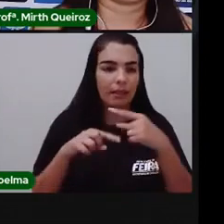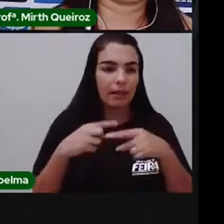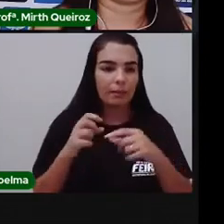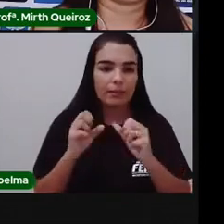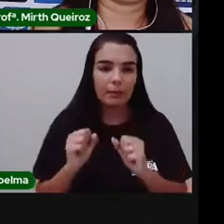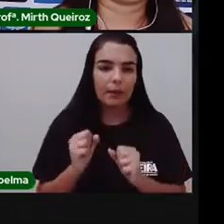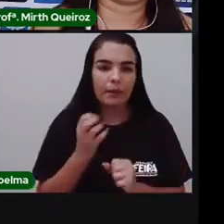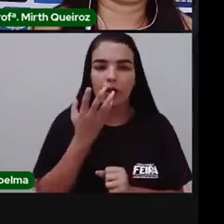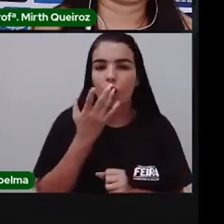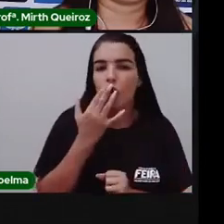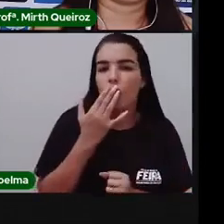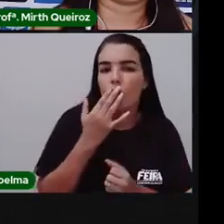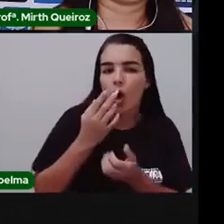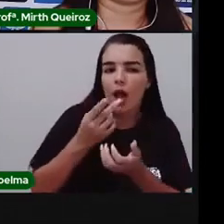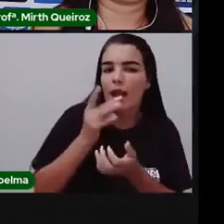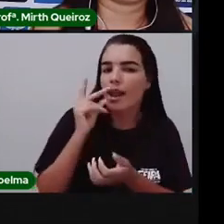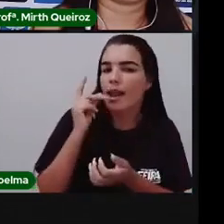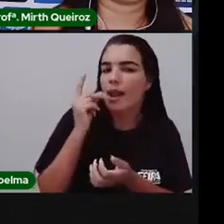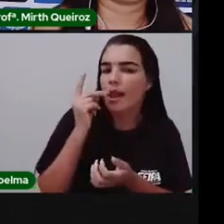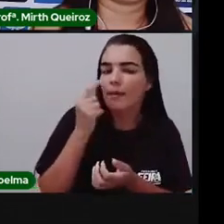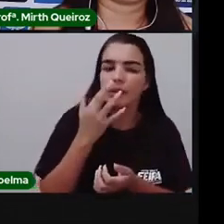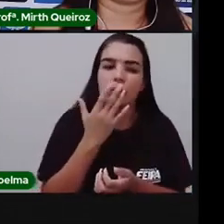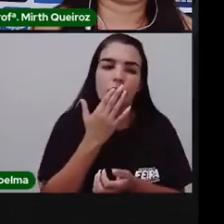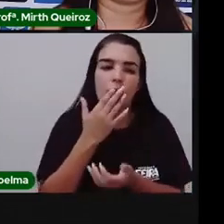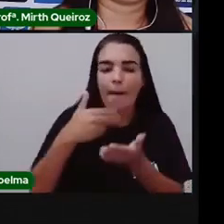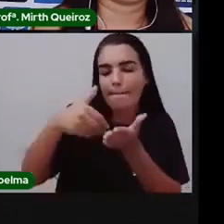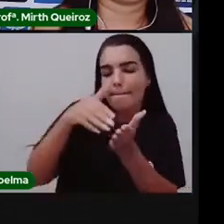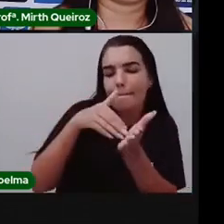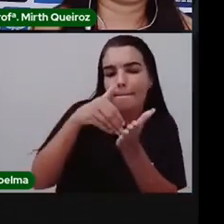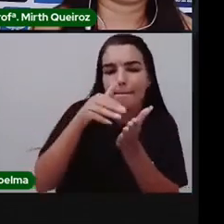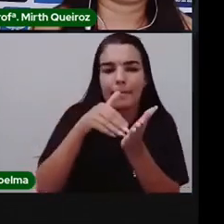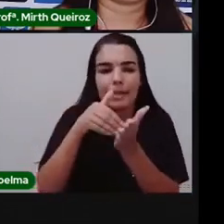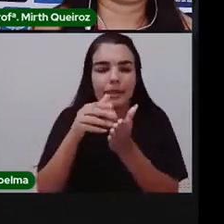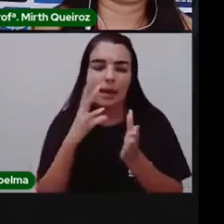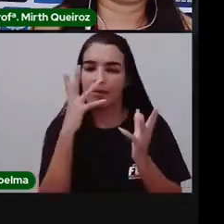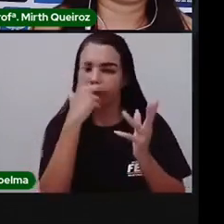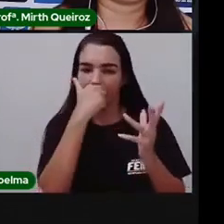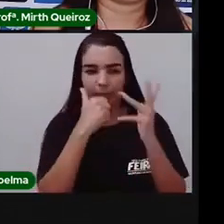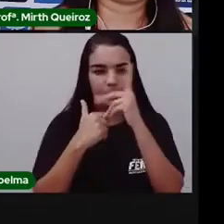cera ou canetinha, para poder estar pintando as partes do Tangram.